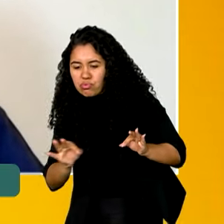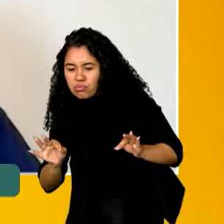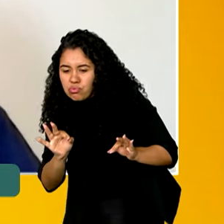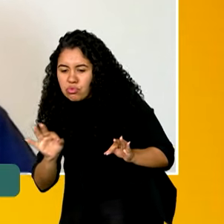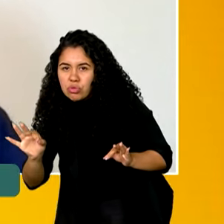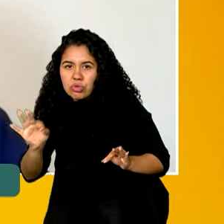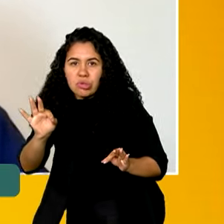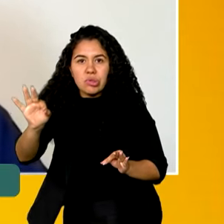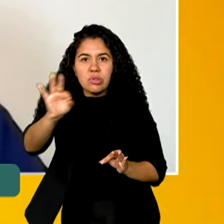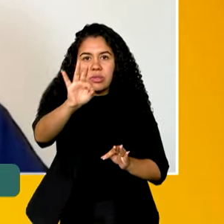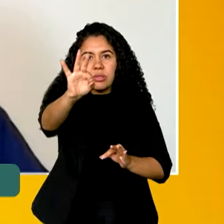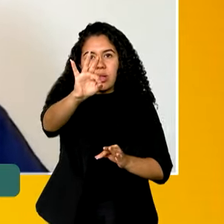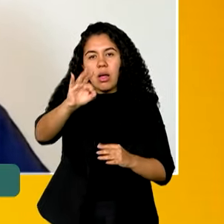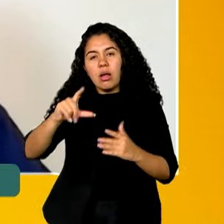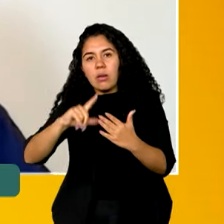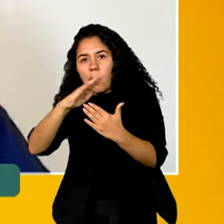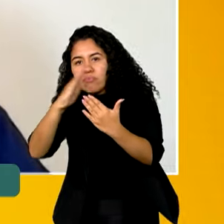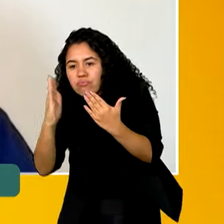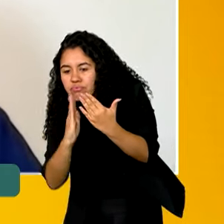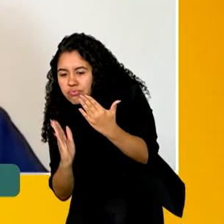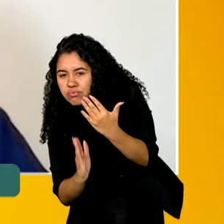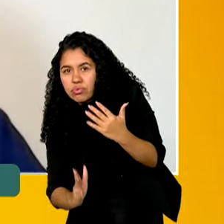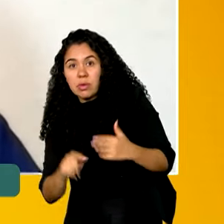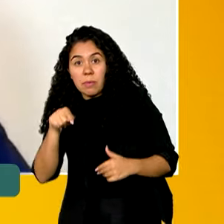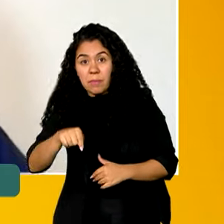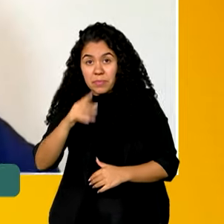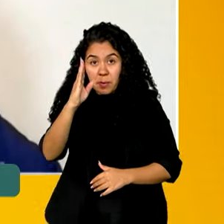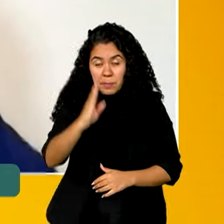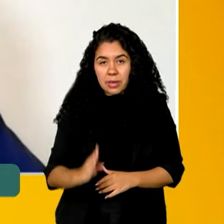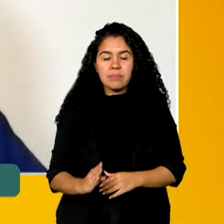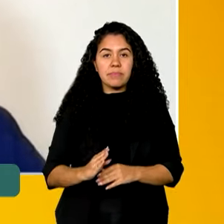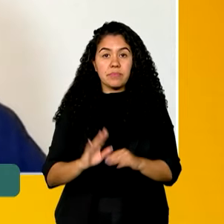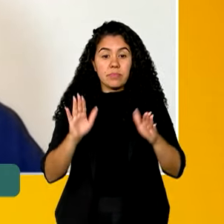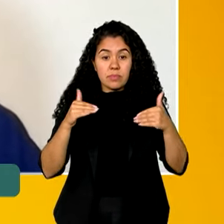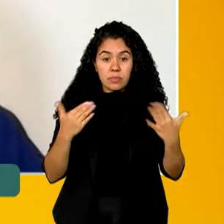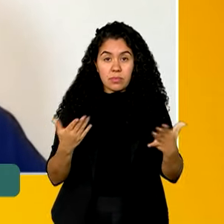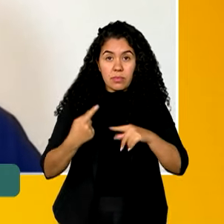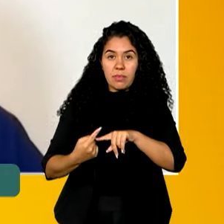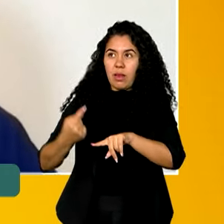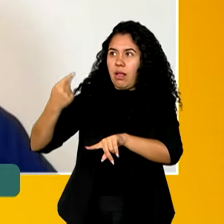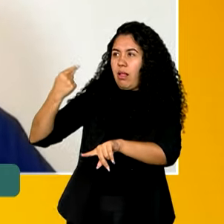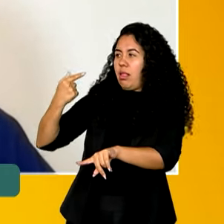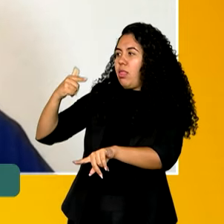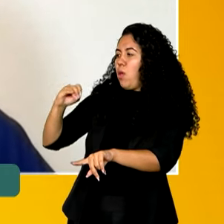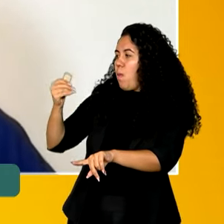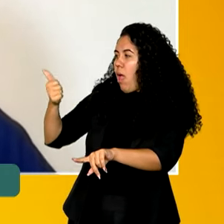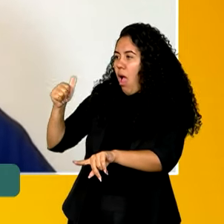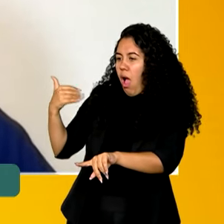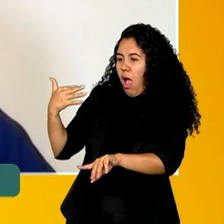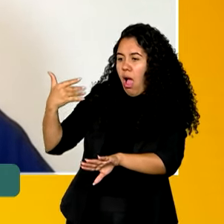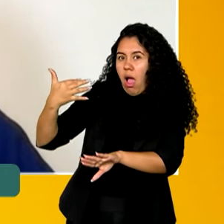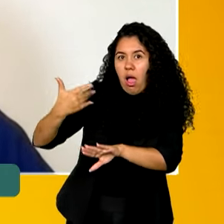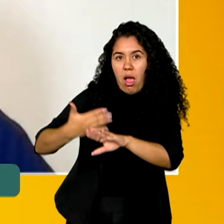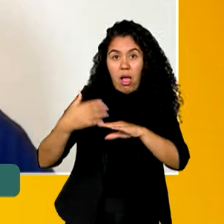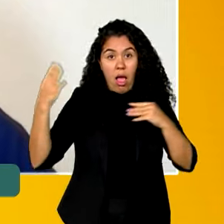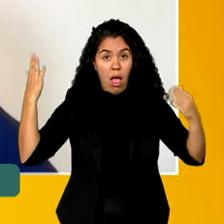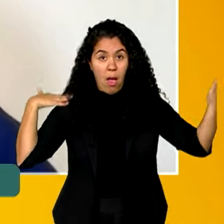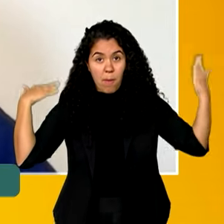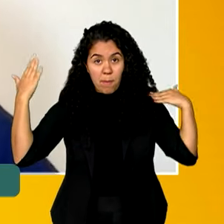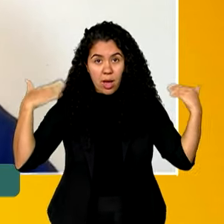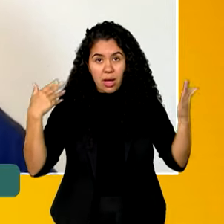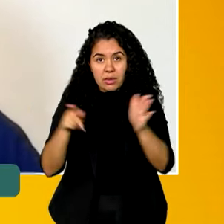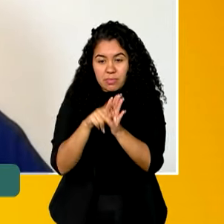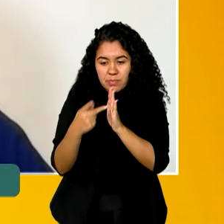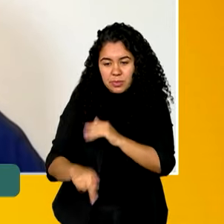jurisdição brasileira, sobre território brasileiro. Então, desde 2011, a Marinha do Brasil até